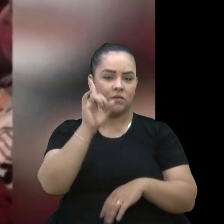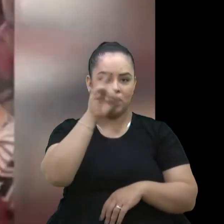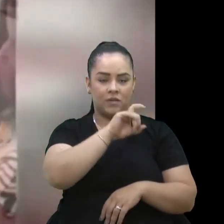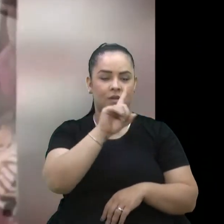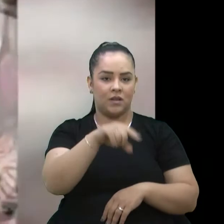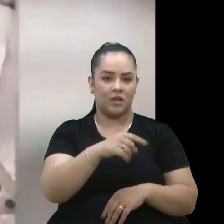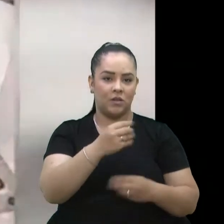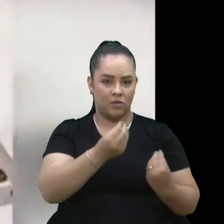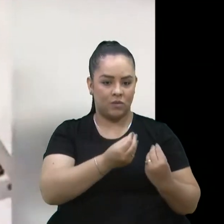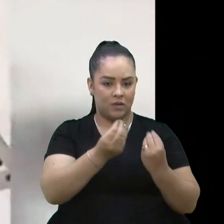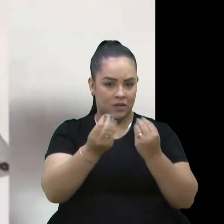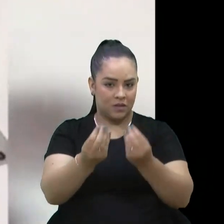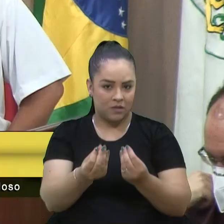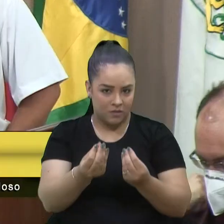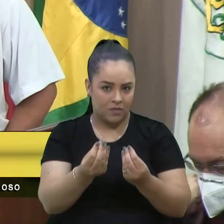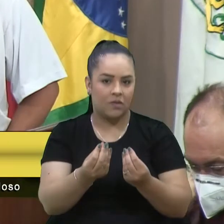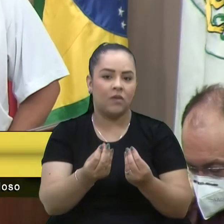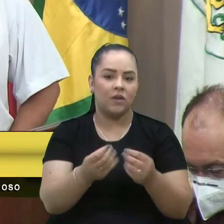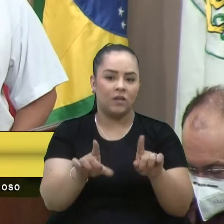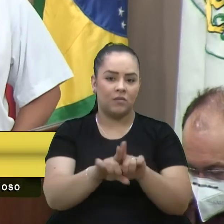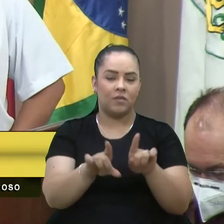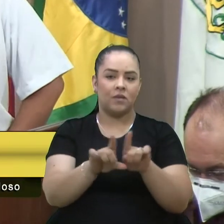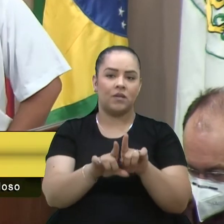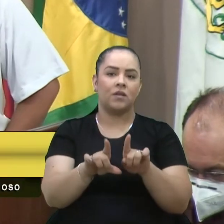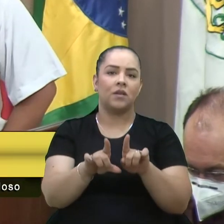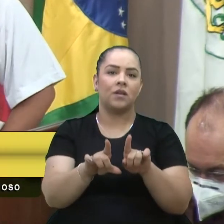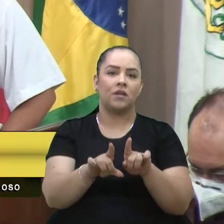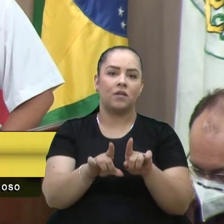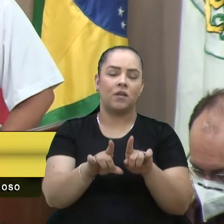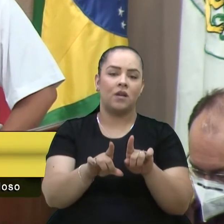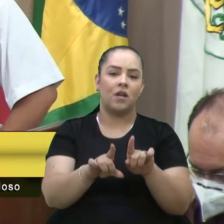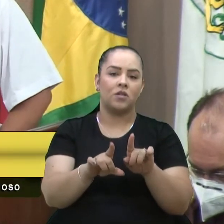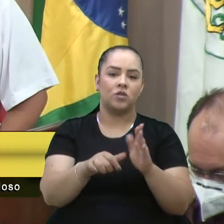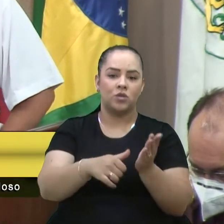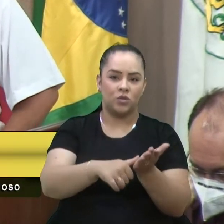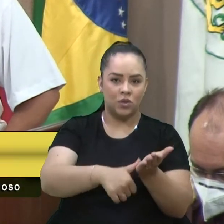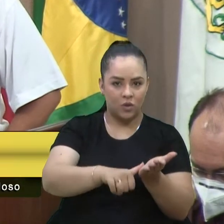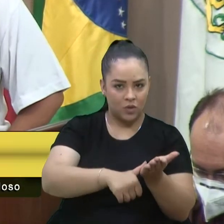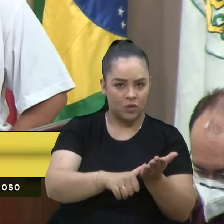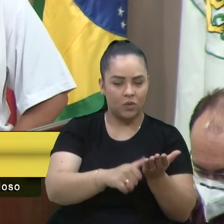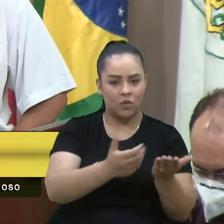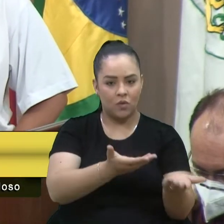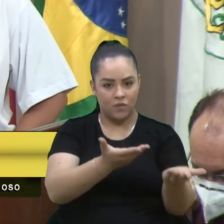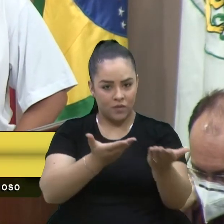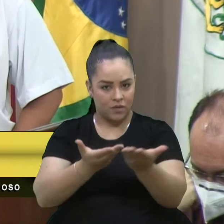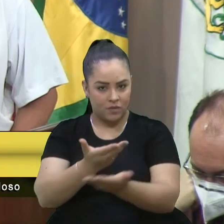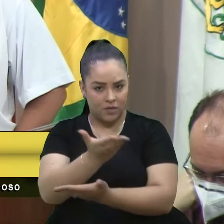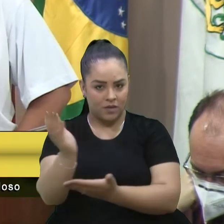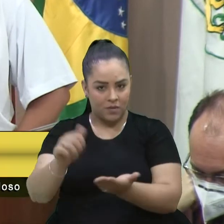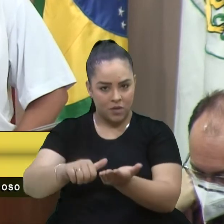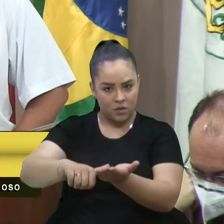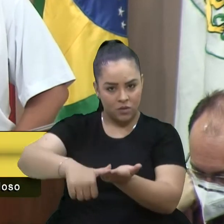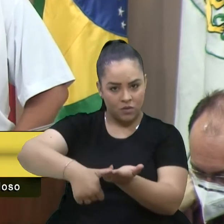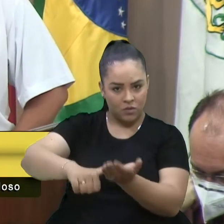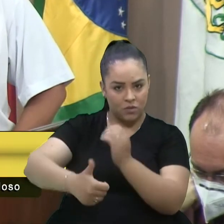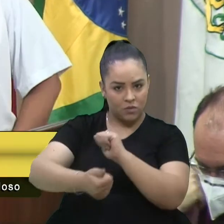doações, são associados. Convido também vocês para que vão lá e se associem à entidade.